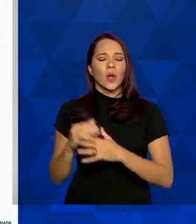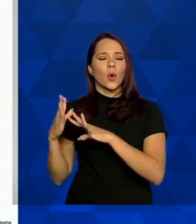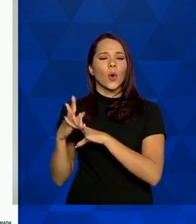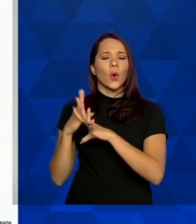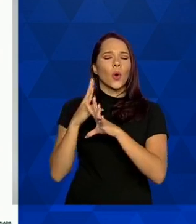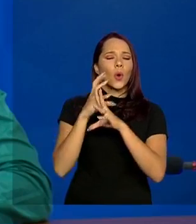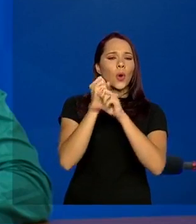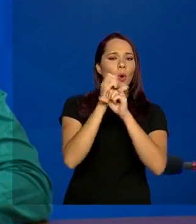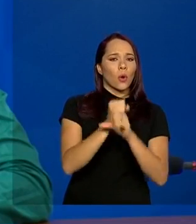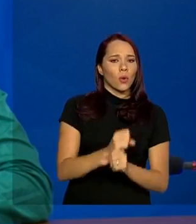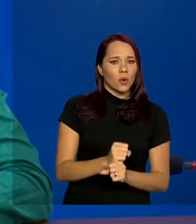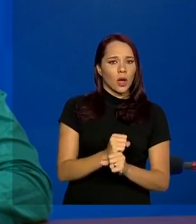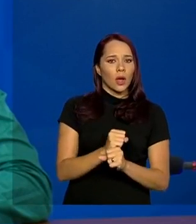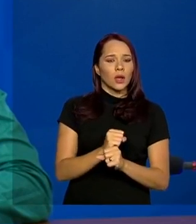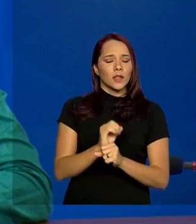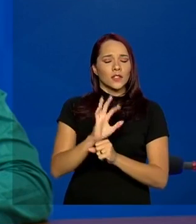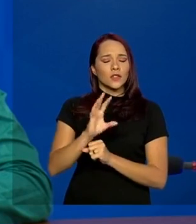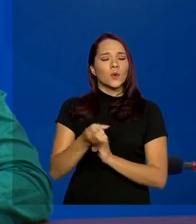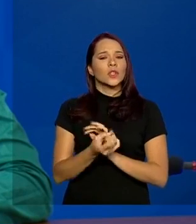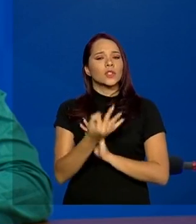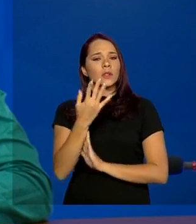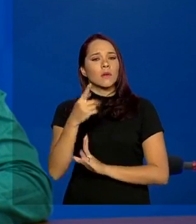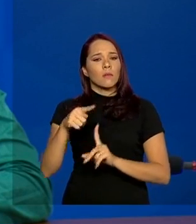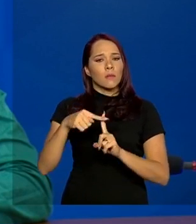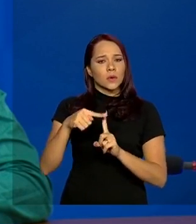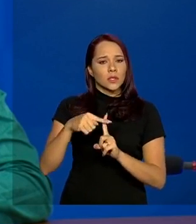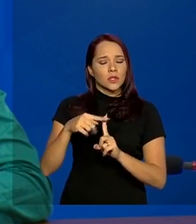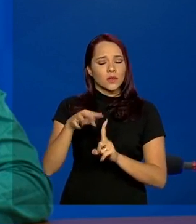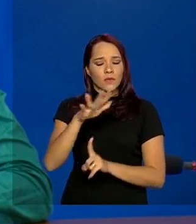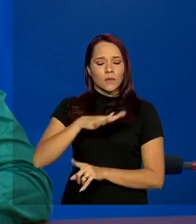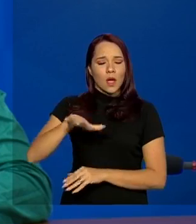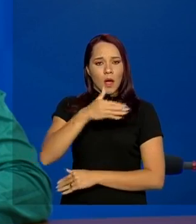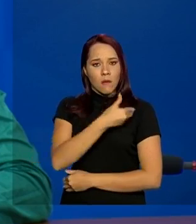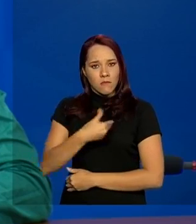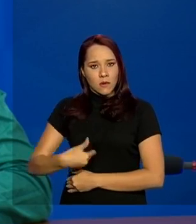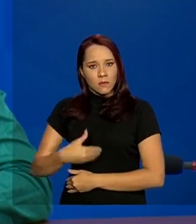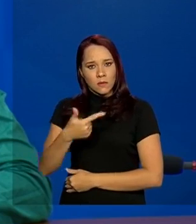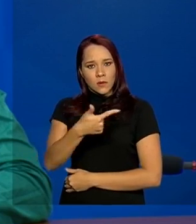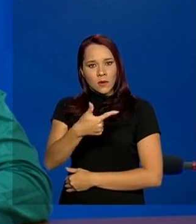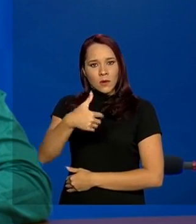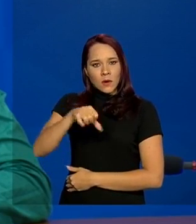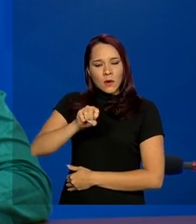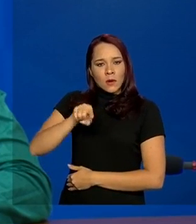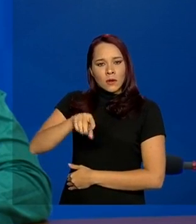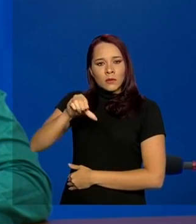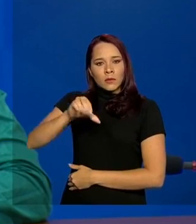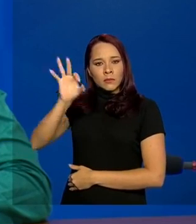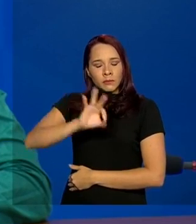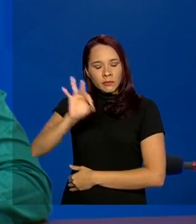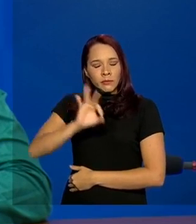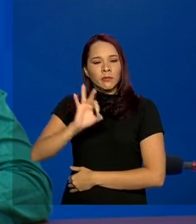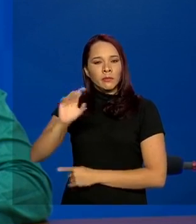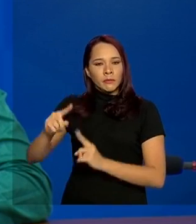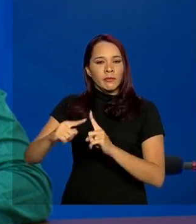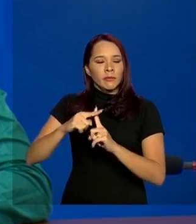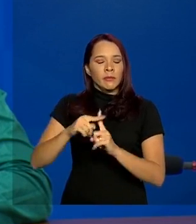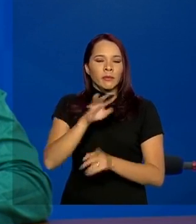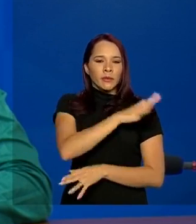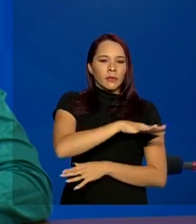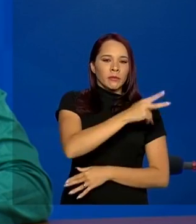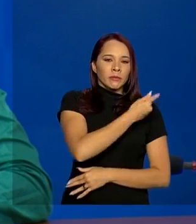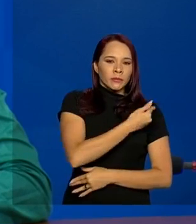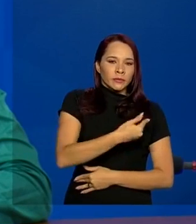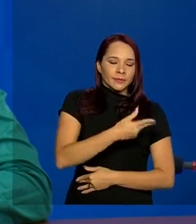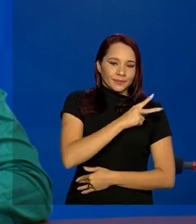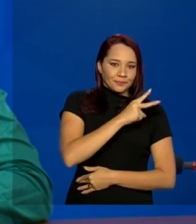aquele indicador de positividade na rede pública são 28.9% de positivos e na rede